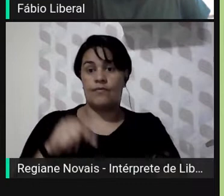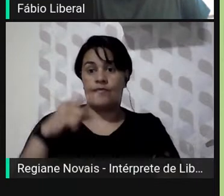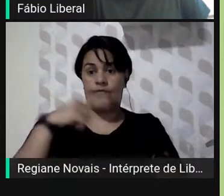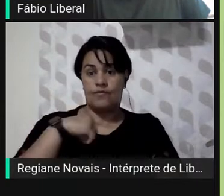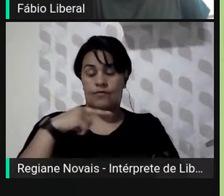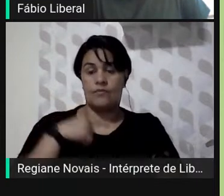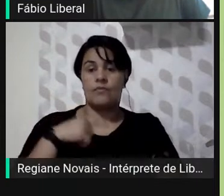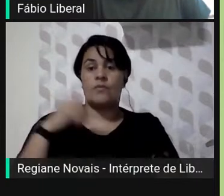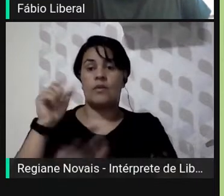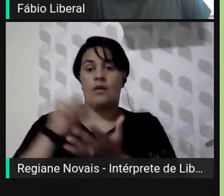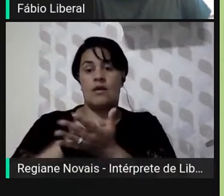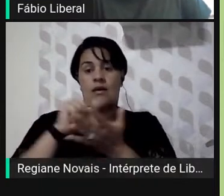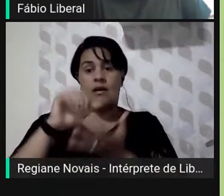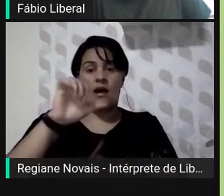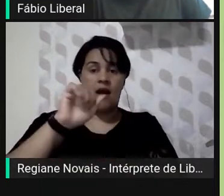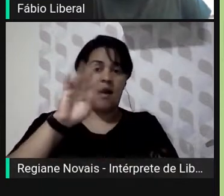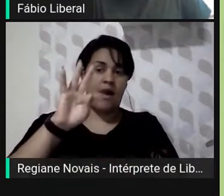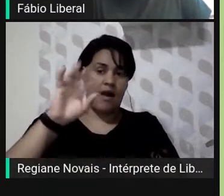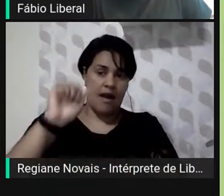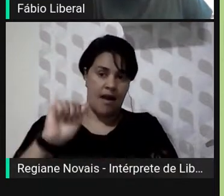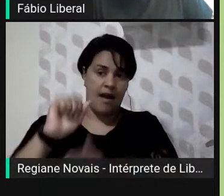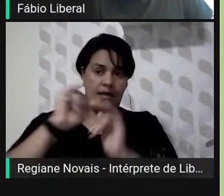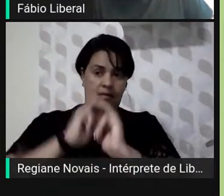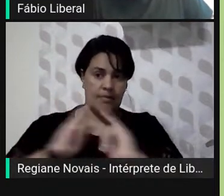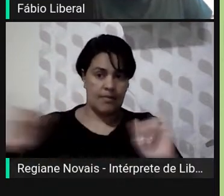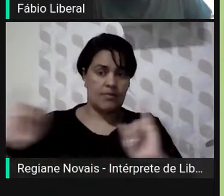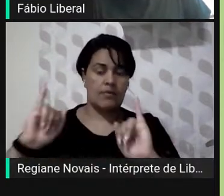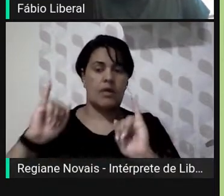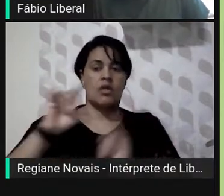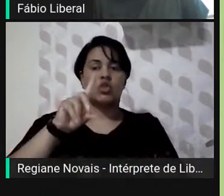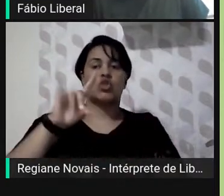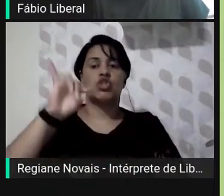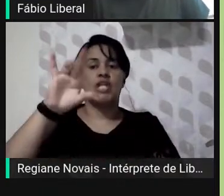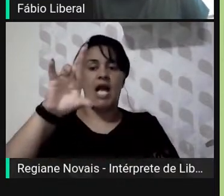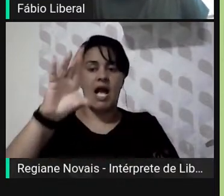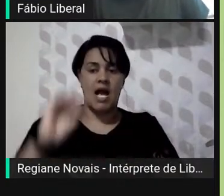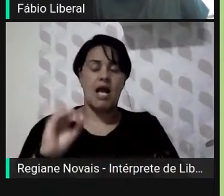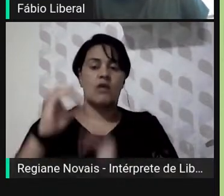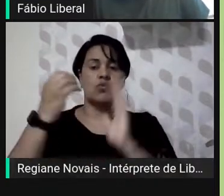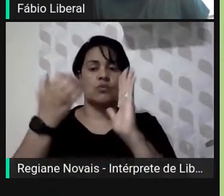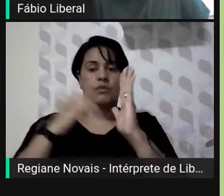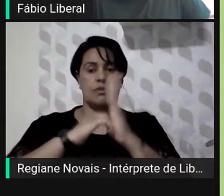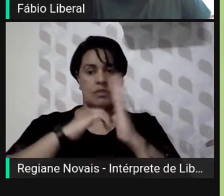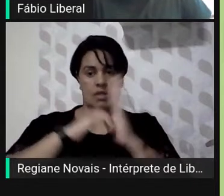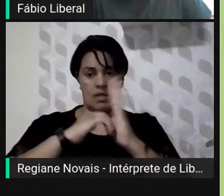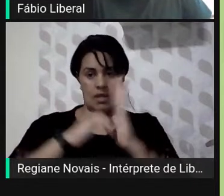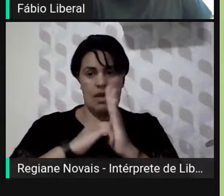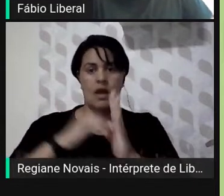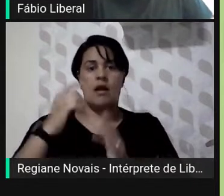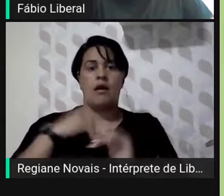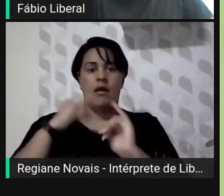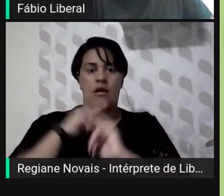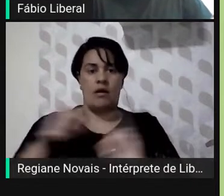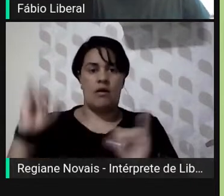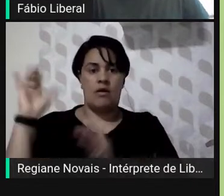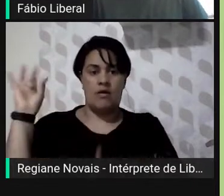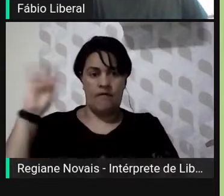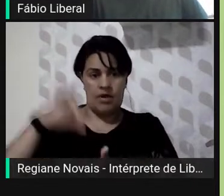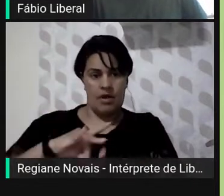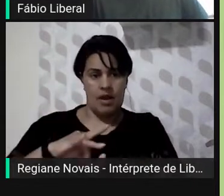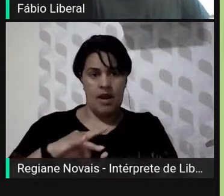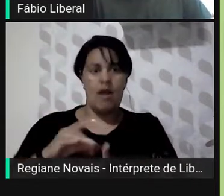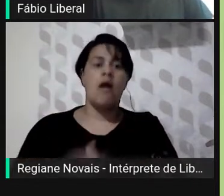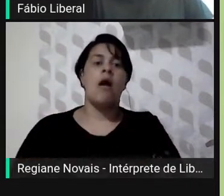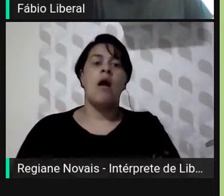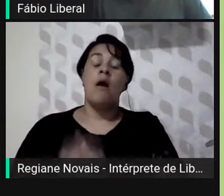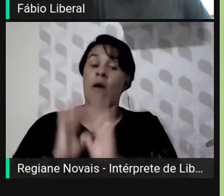publicada no Diário do Senado, pode passar o slide, que é a denominação atual do veículo oficial da Casa. É interessante